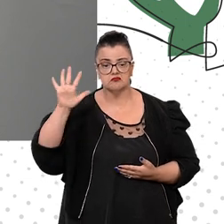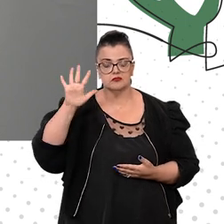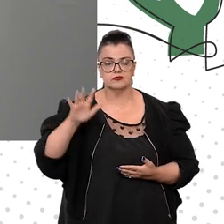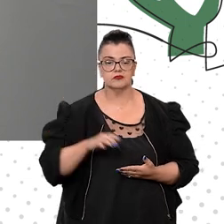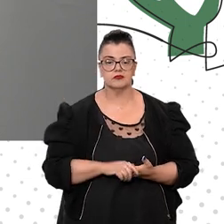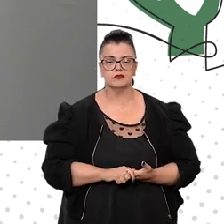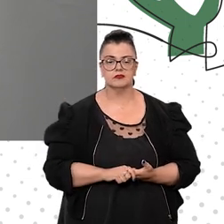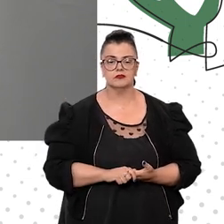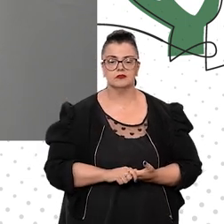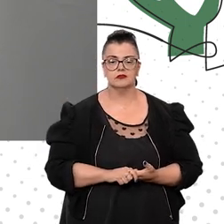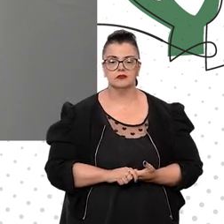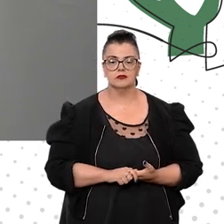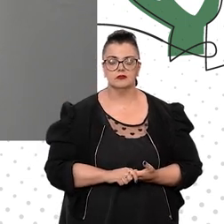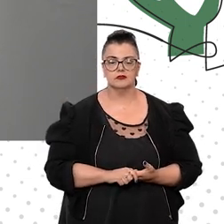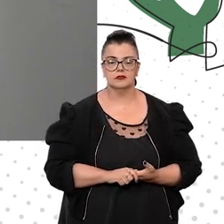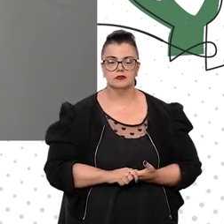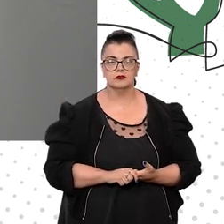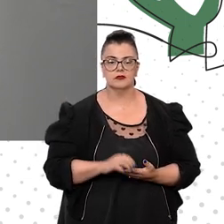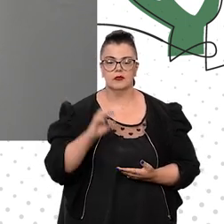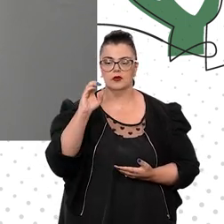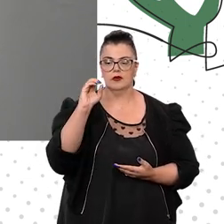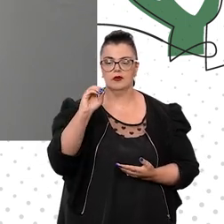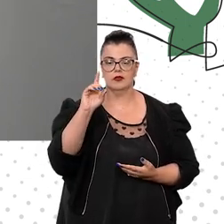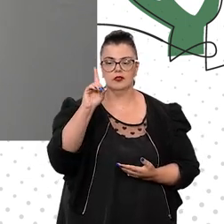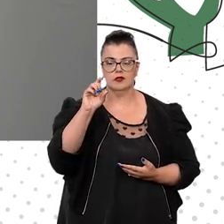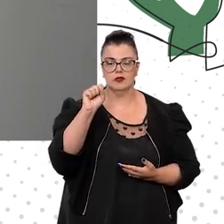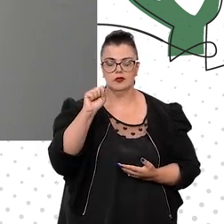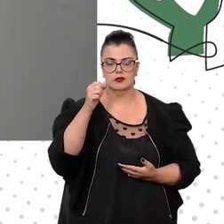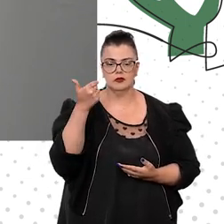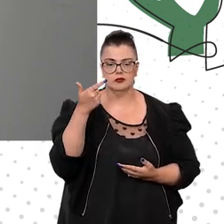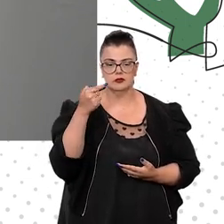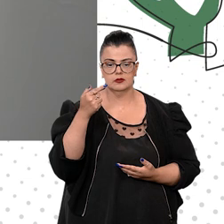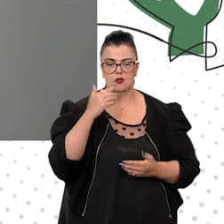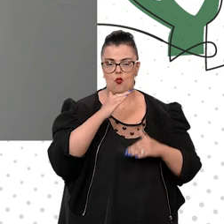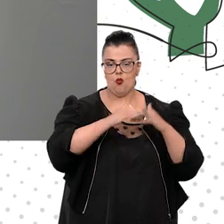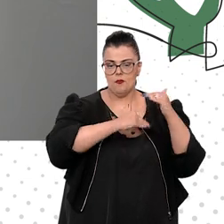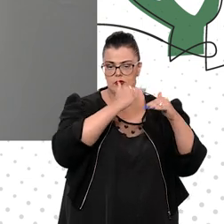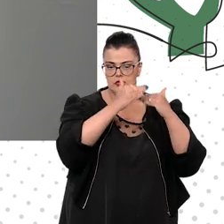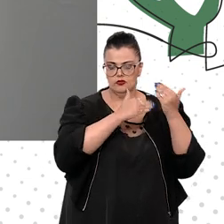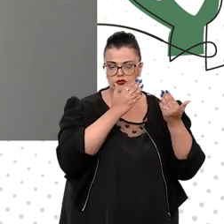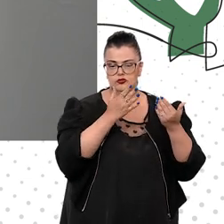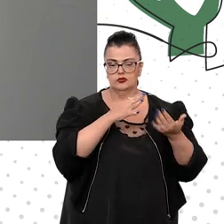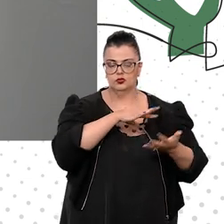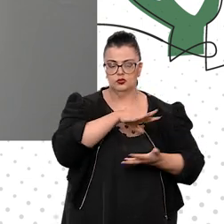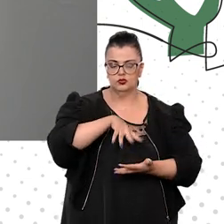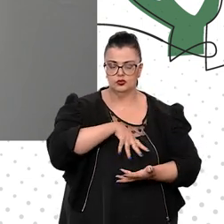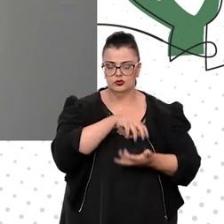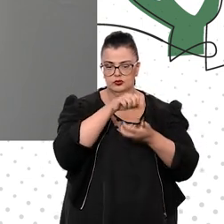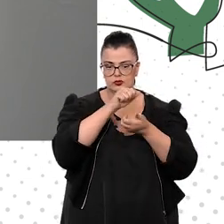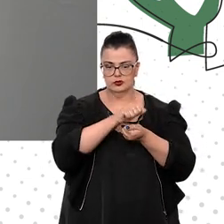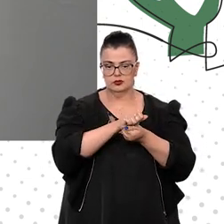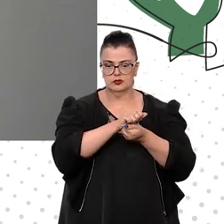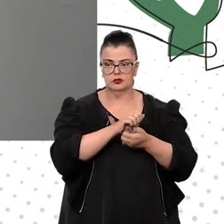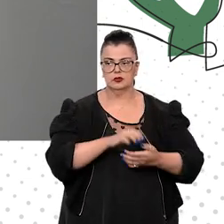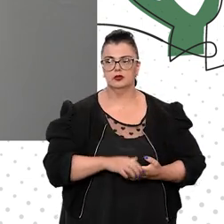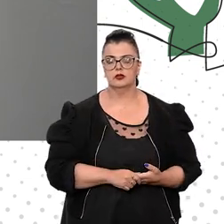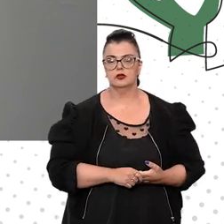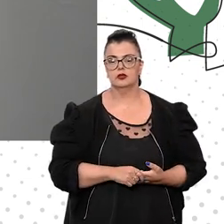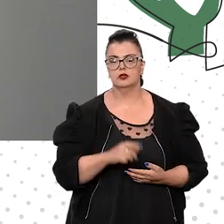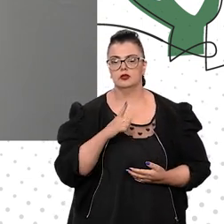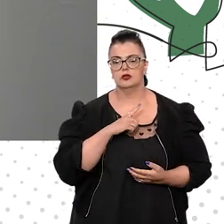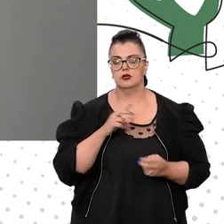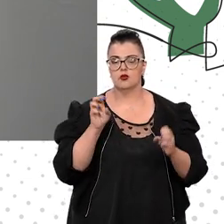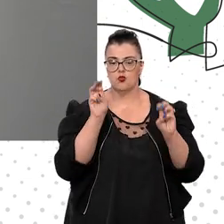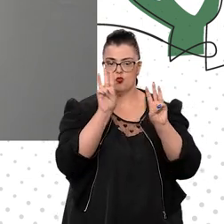ODS-17, os objetivos de desenvolvimento sustentável, aprovados pela ONU,